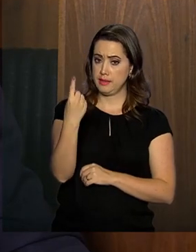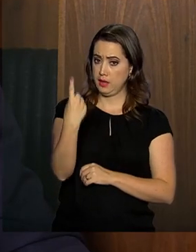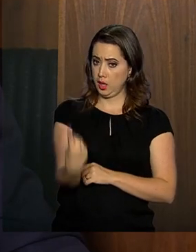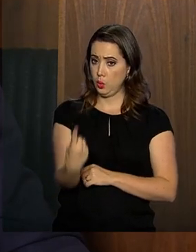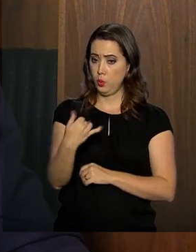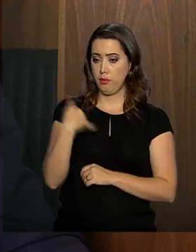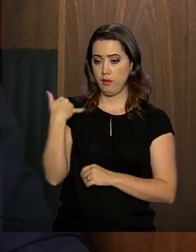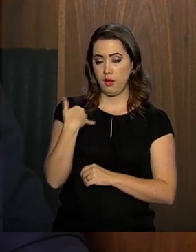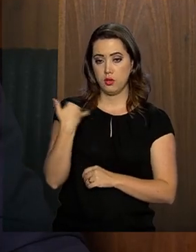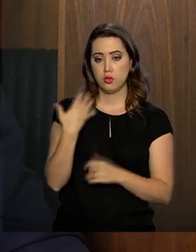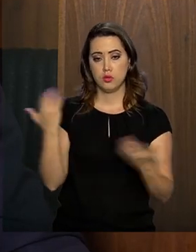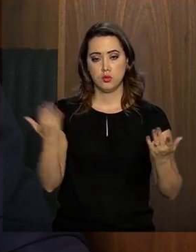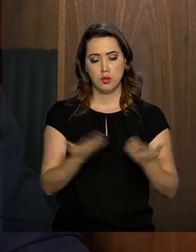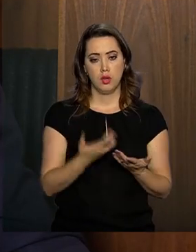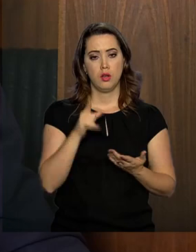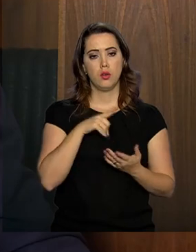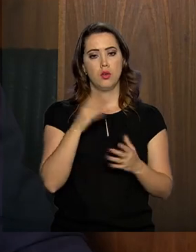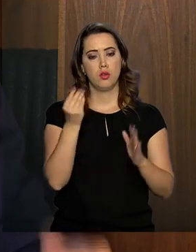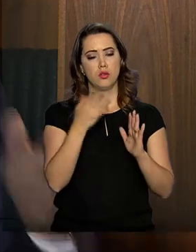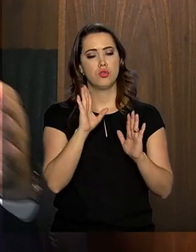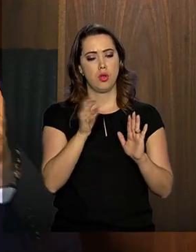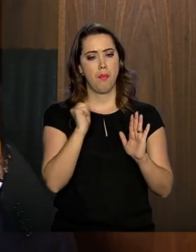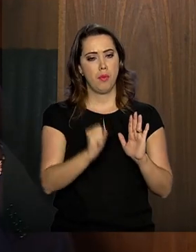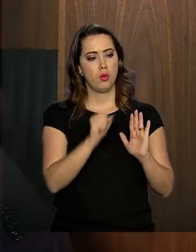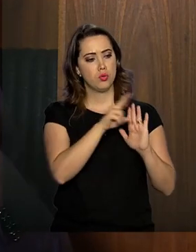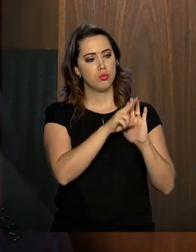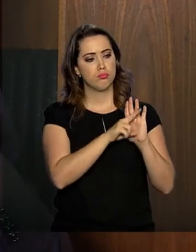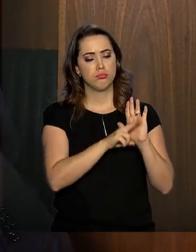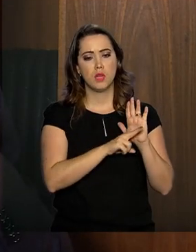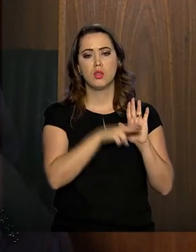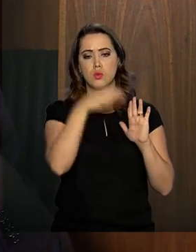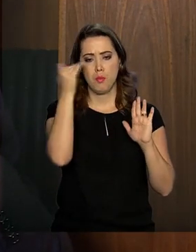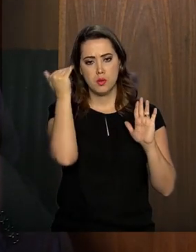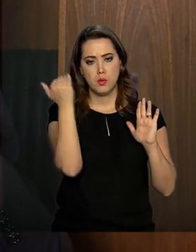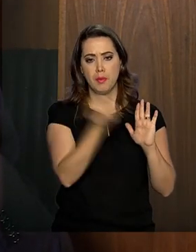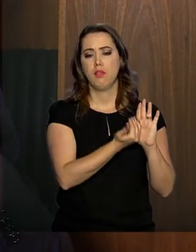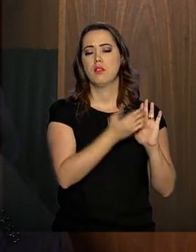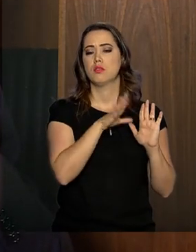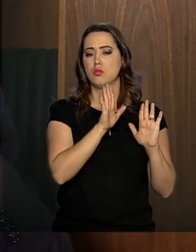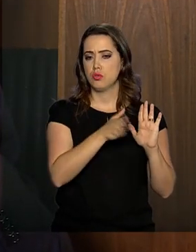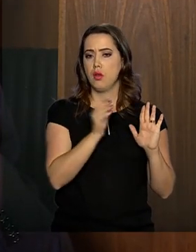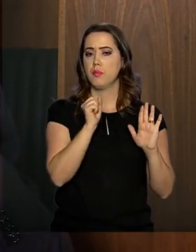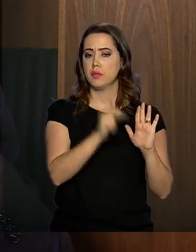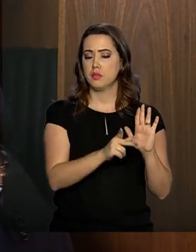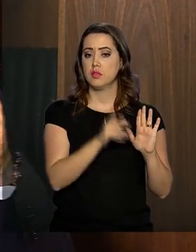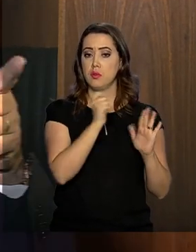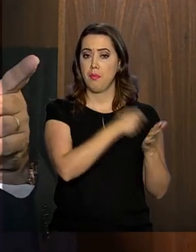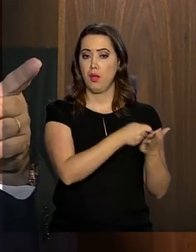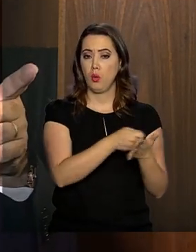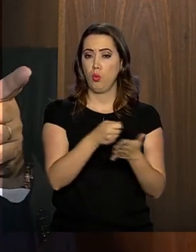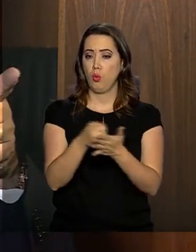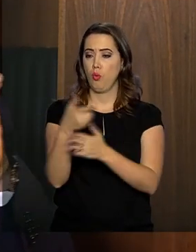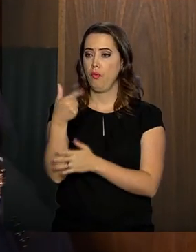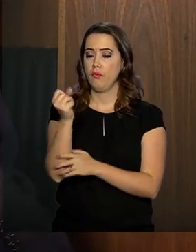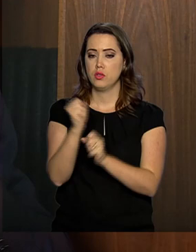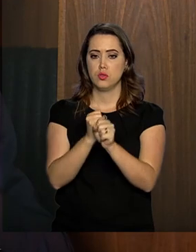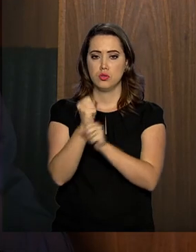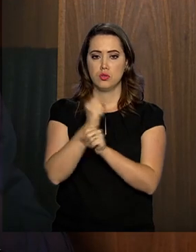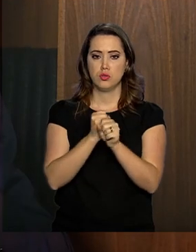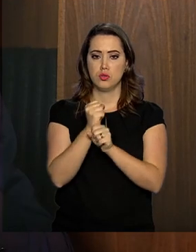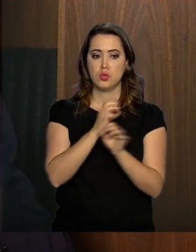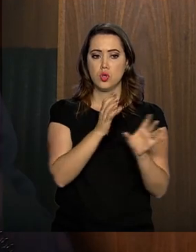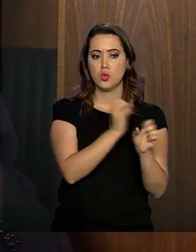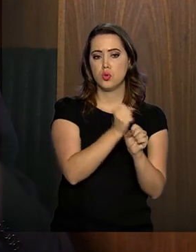transição tem as condições de aposentadorias e contribuiu durante 20 anos. Se soma o total dessas